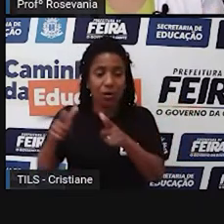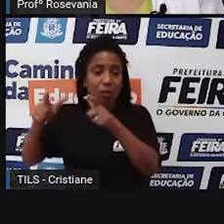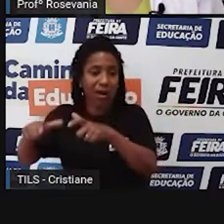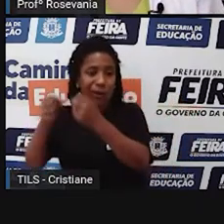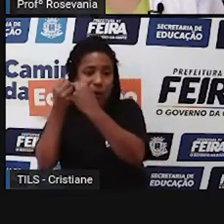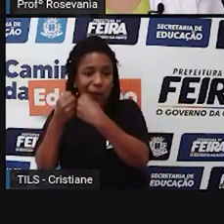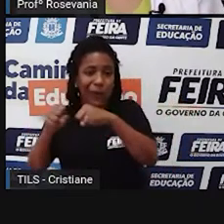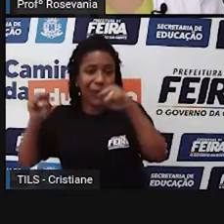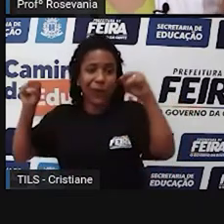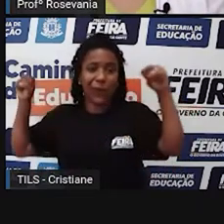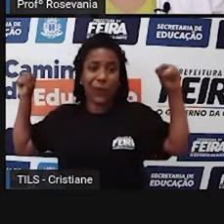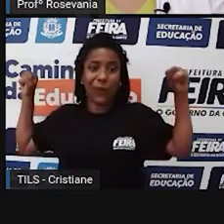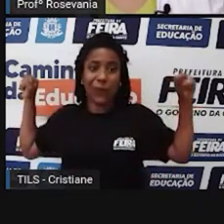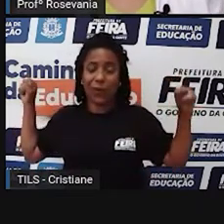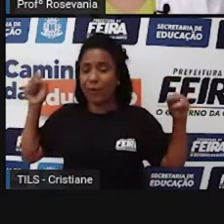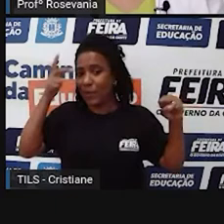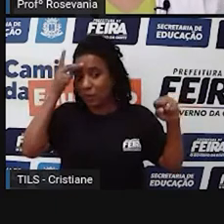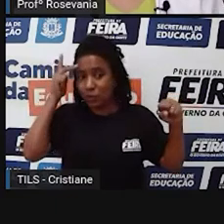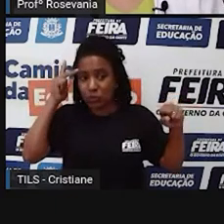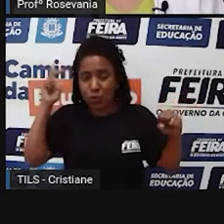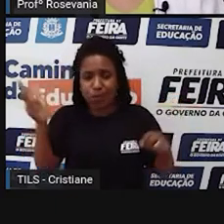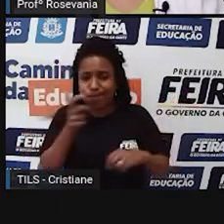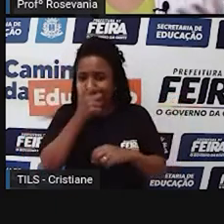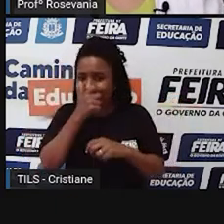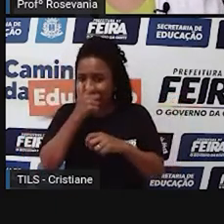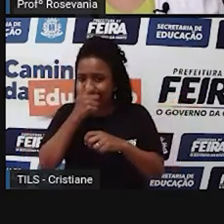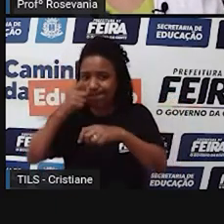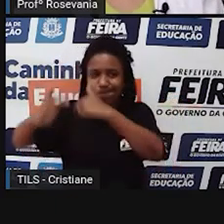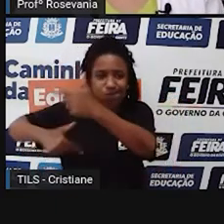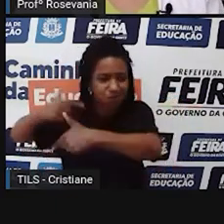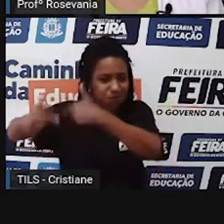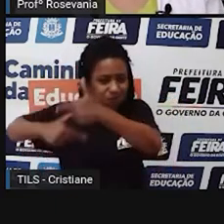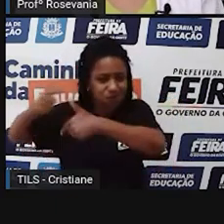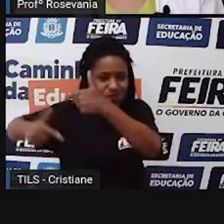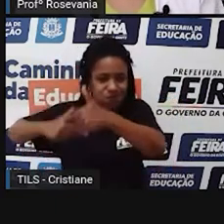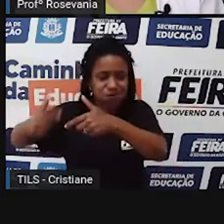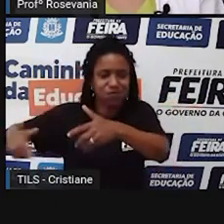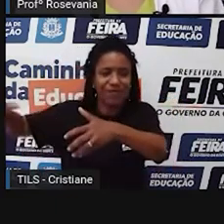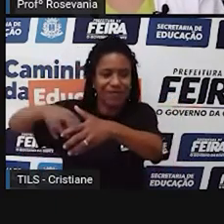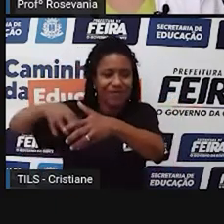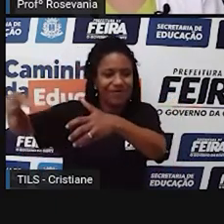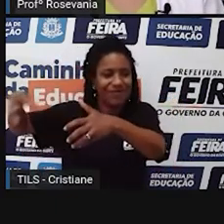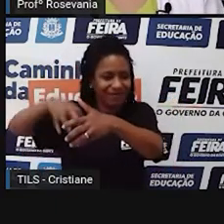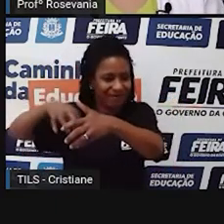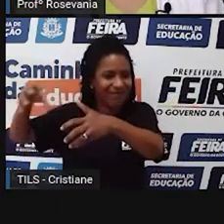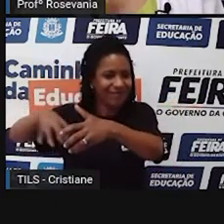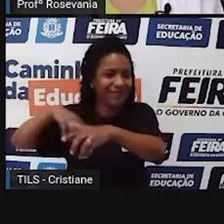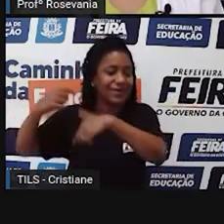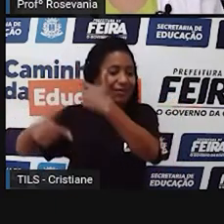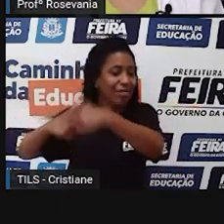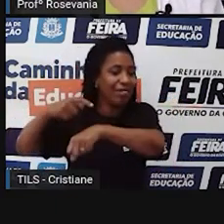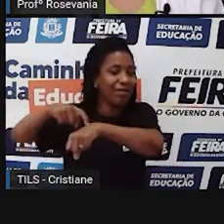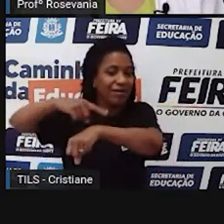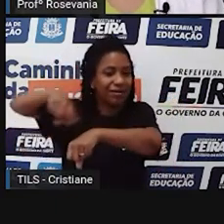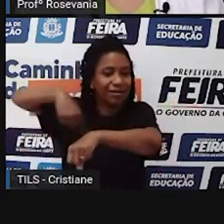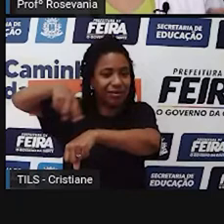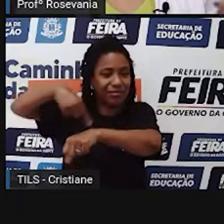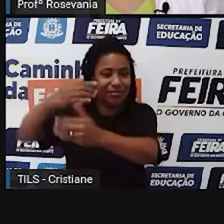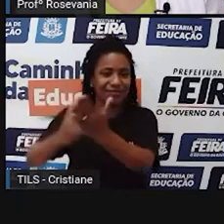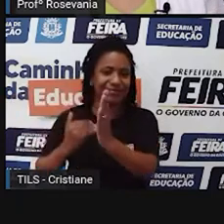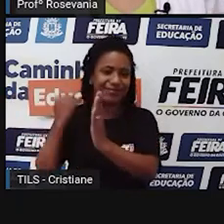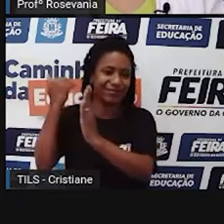quanto menor o número de trabalhadores, maior o espaço de tempo que eu vou utilizar para poder colher esses produtos. E aí, nas máquinas,